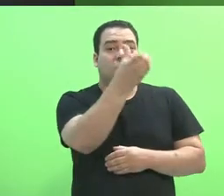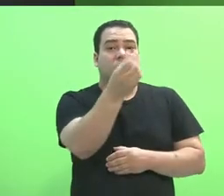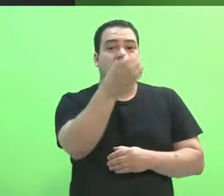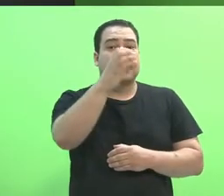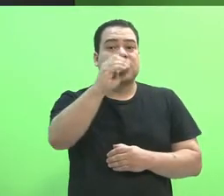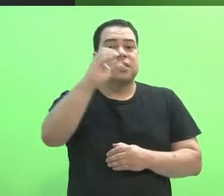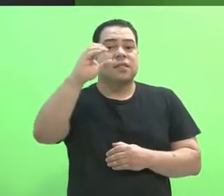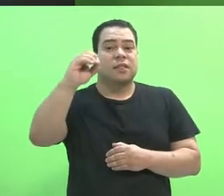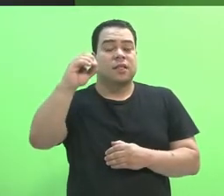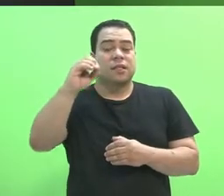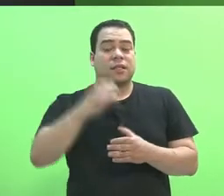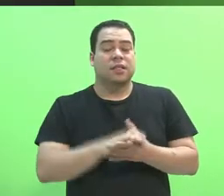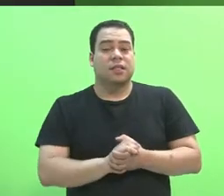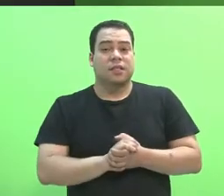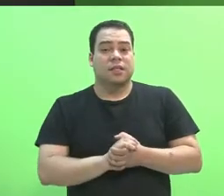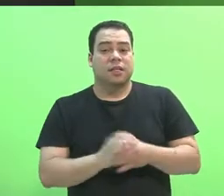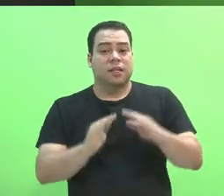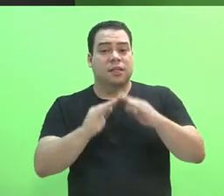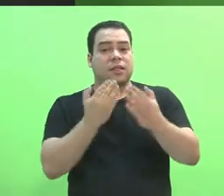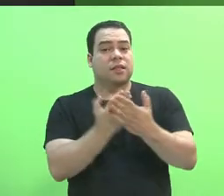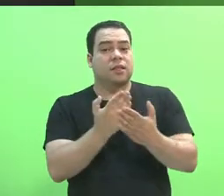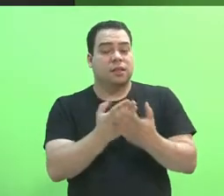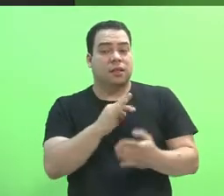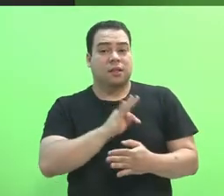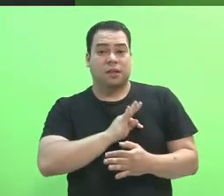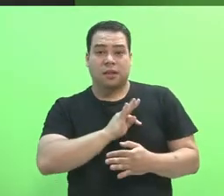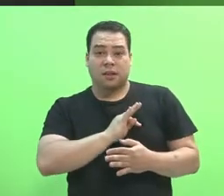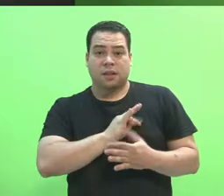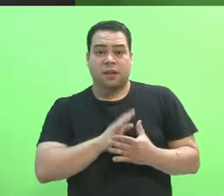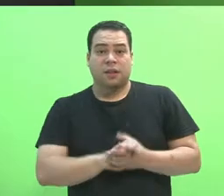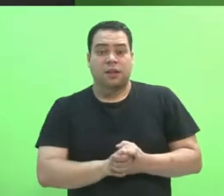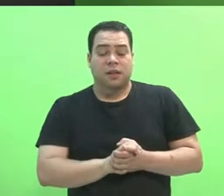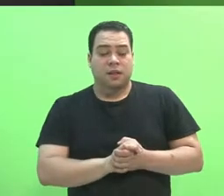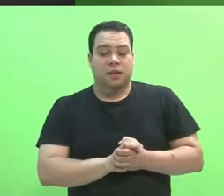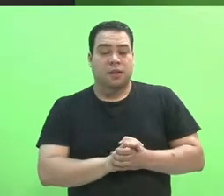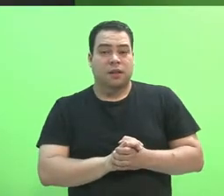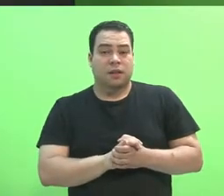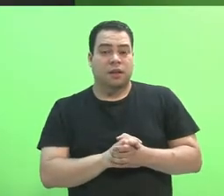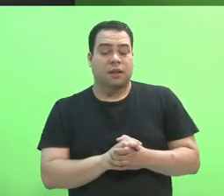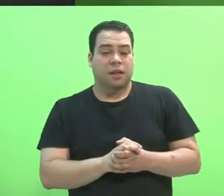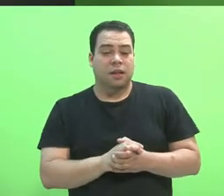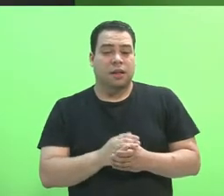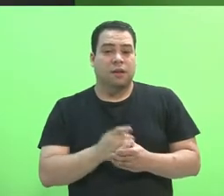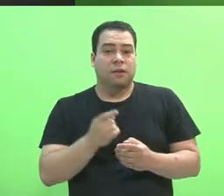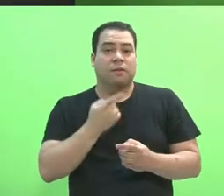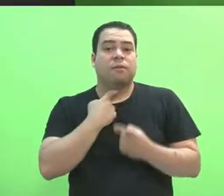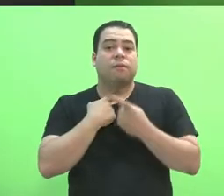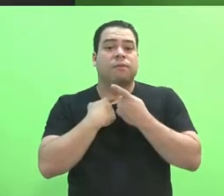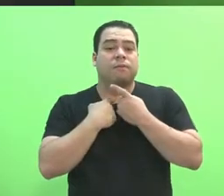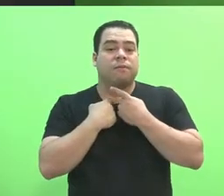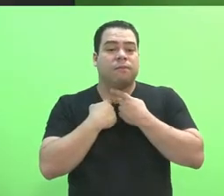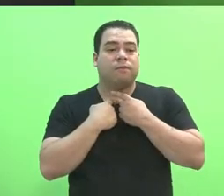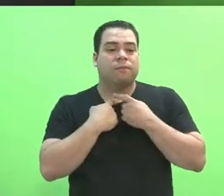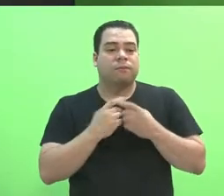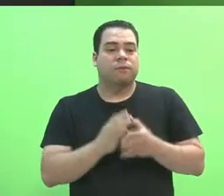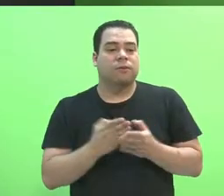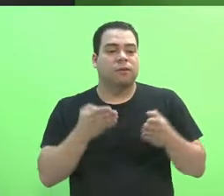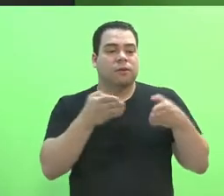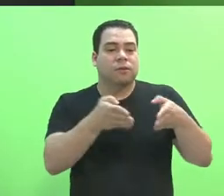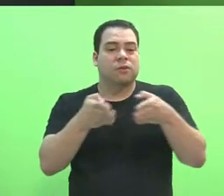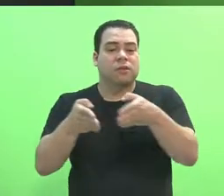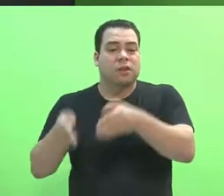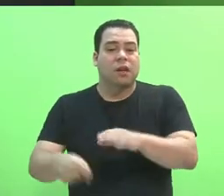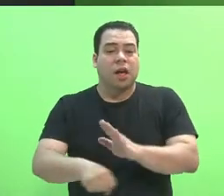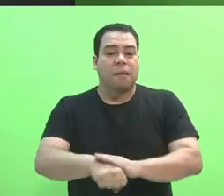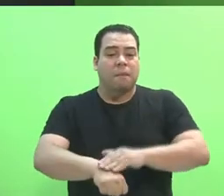profissional ao longo do território nacional. Esta fase visa cobrir mais de 10% dos municípios brasileiros, de forma